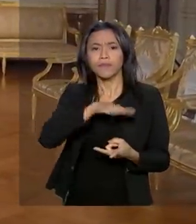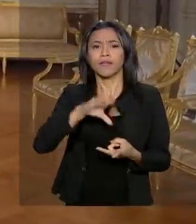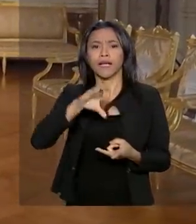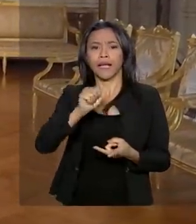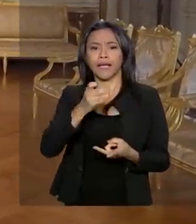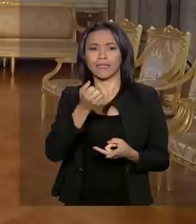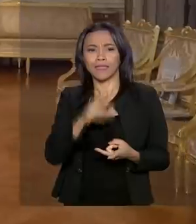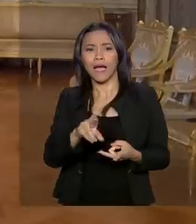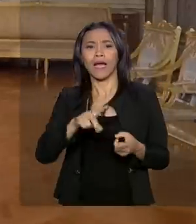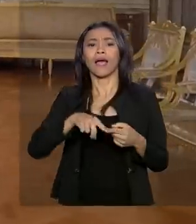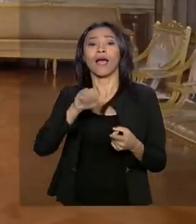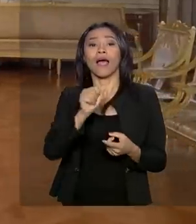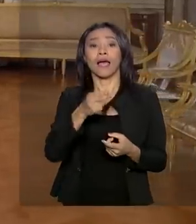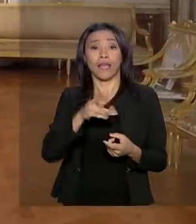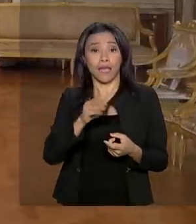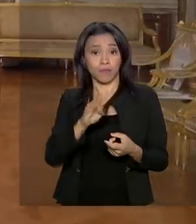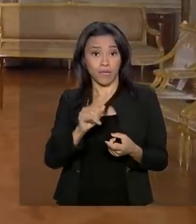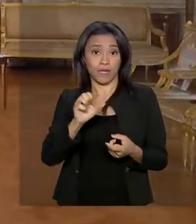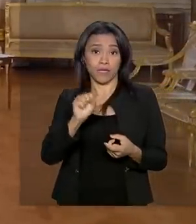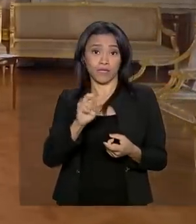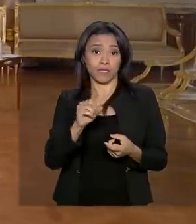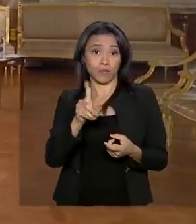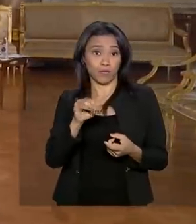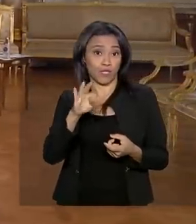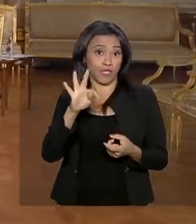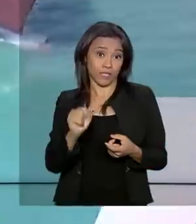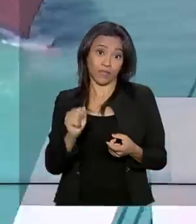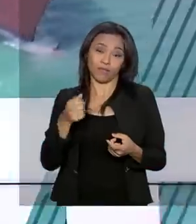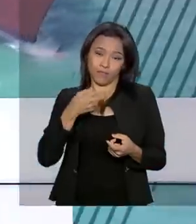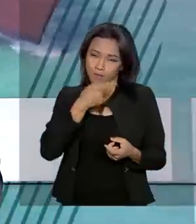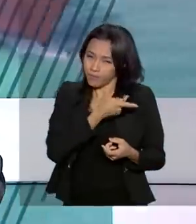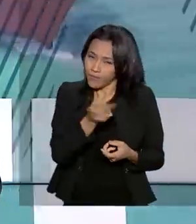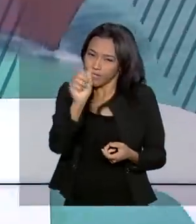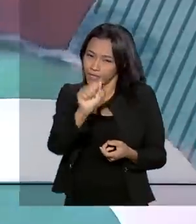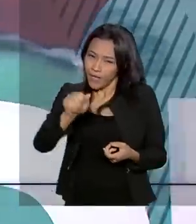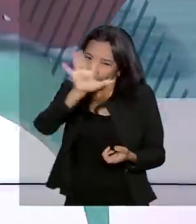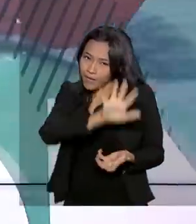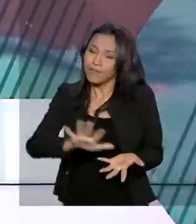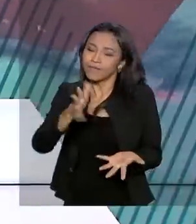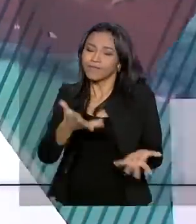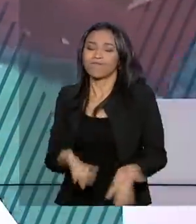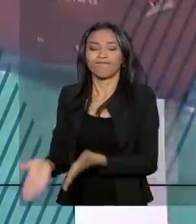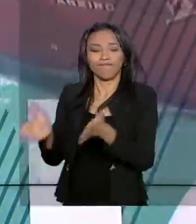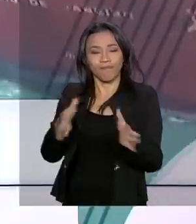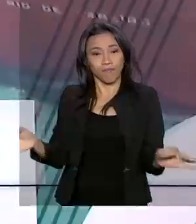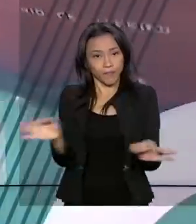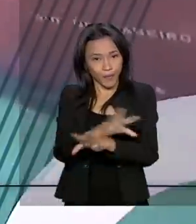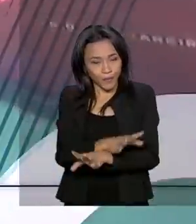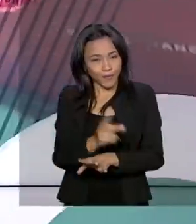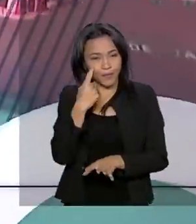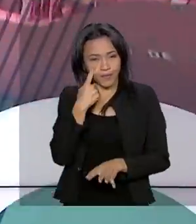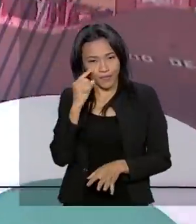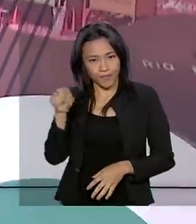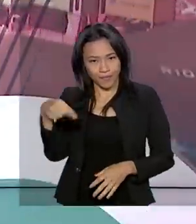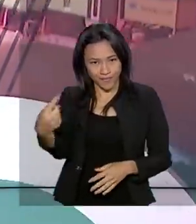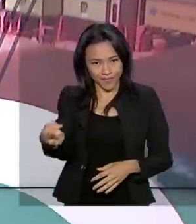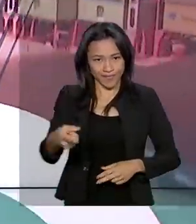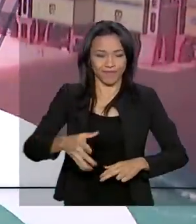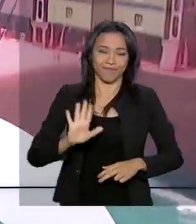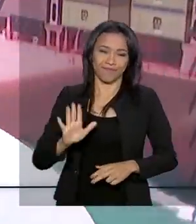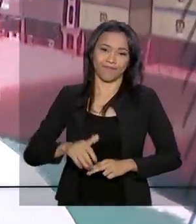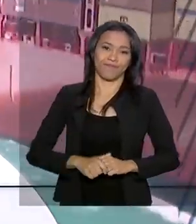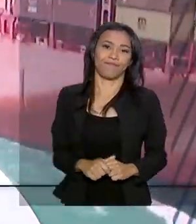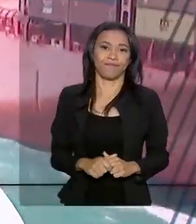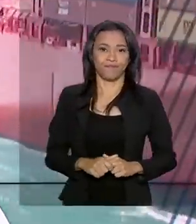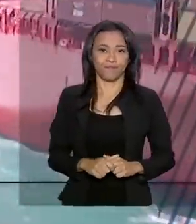Arábia Saudita em viagem pela Ásia e Oriente Médio. O governo agora fica por aqui. Nos vemos na próxima edição. Até